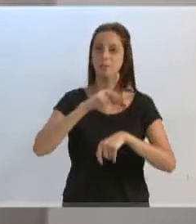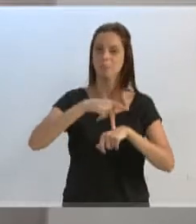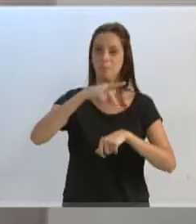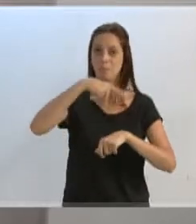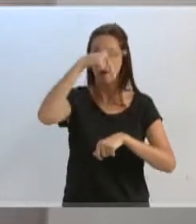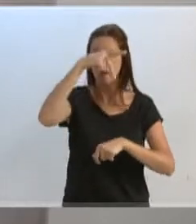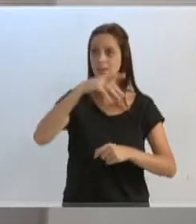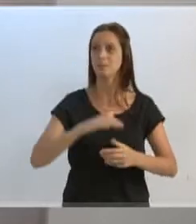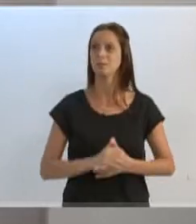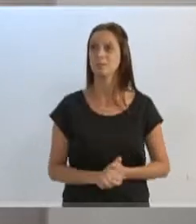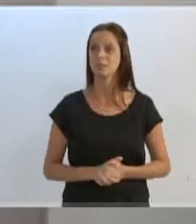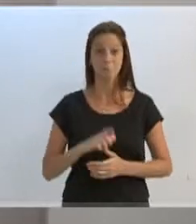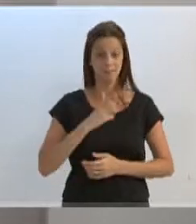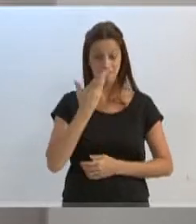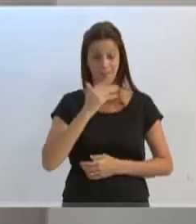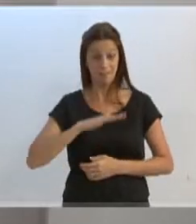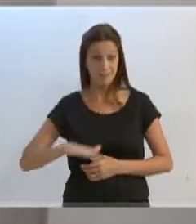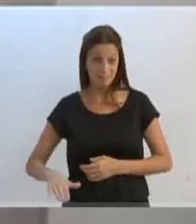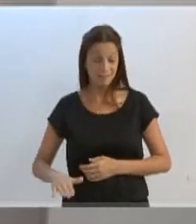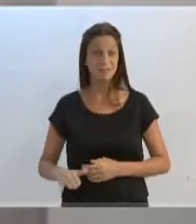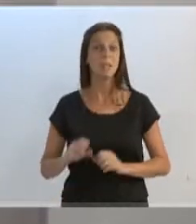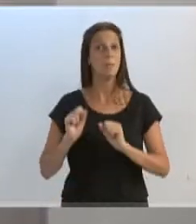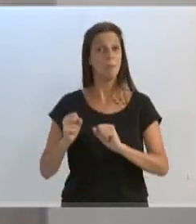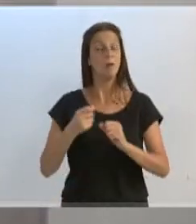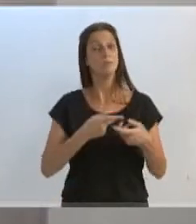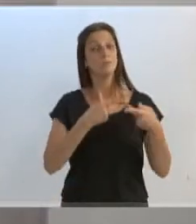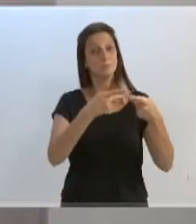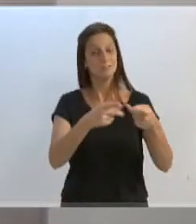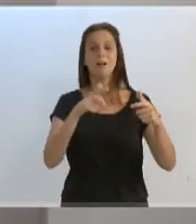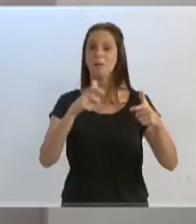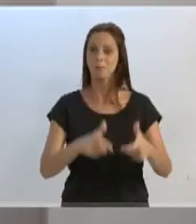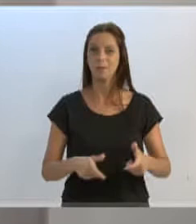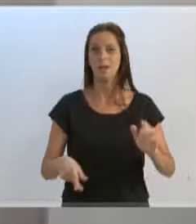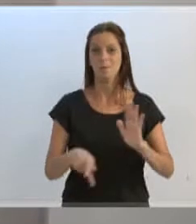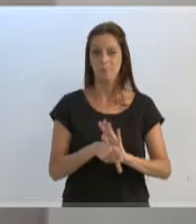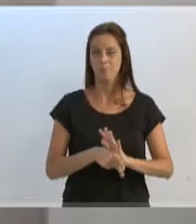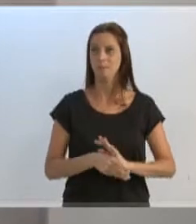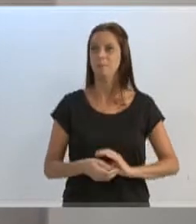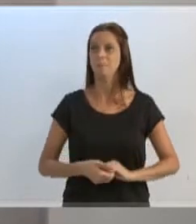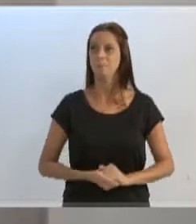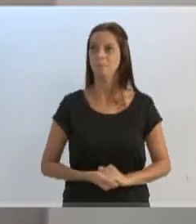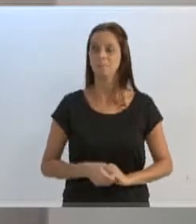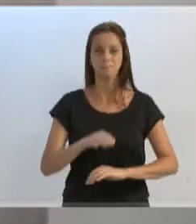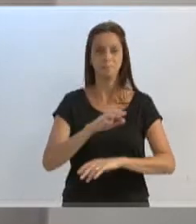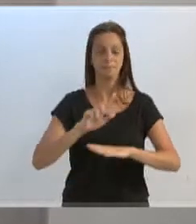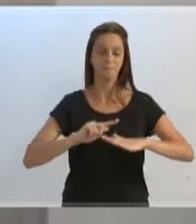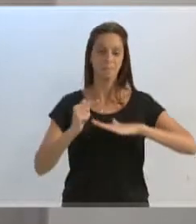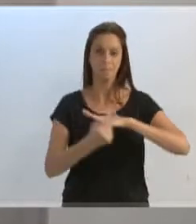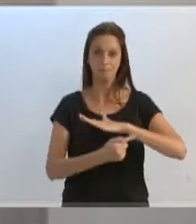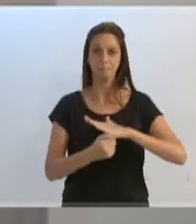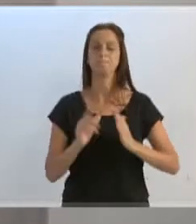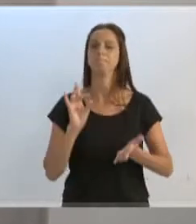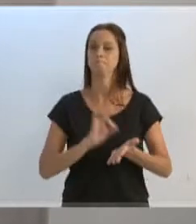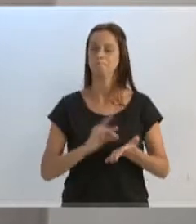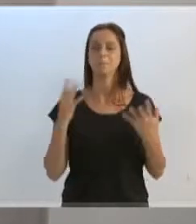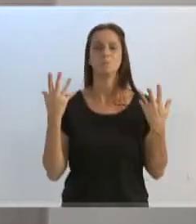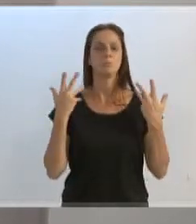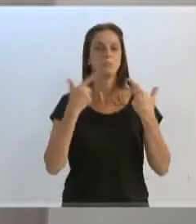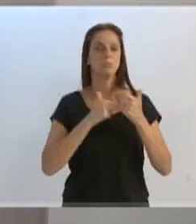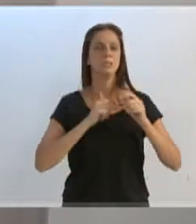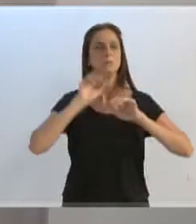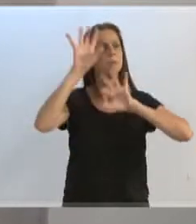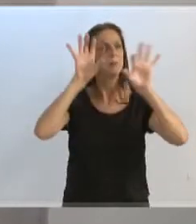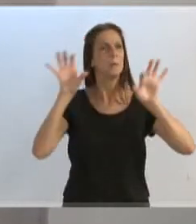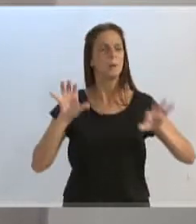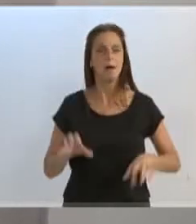crianças nas suas residências, visitem ali o ginásio Galegão, porque está finamente decorado,